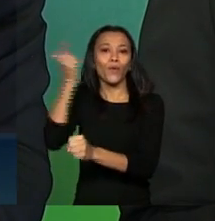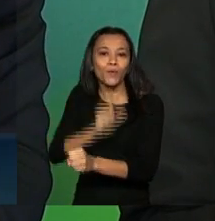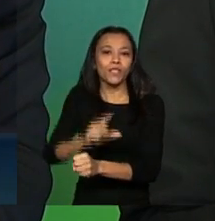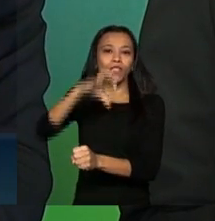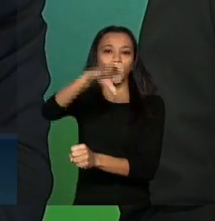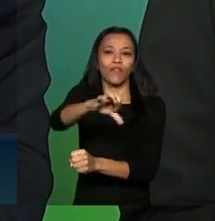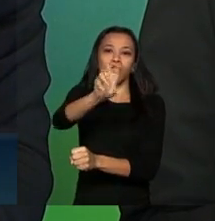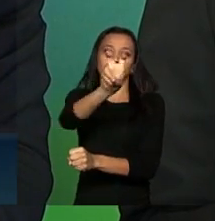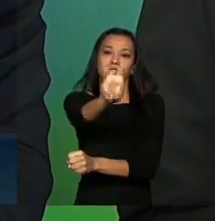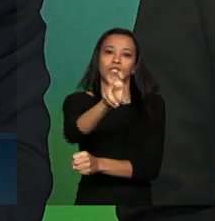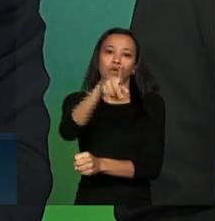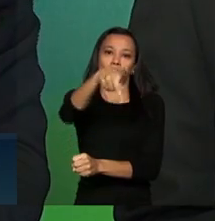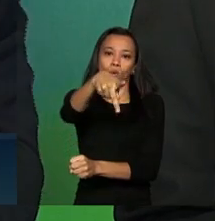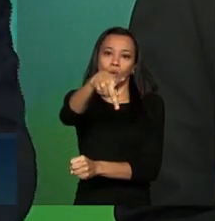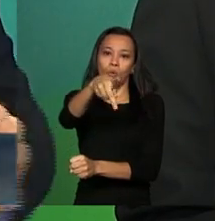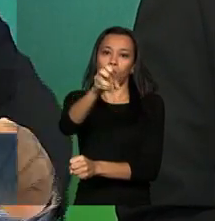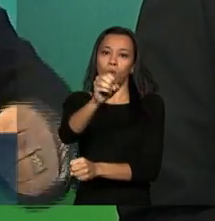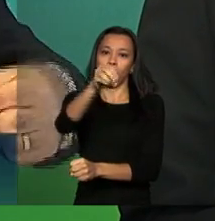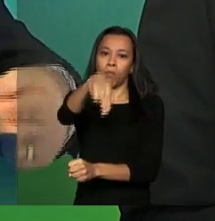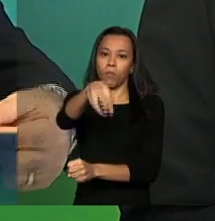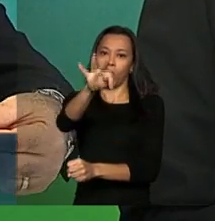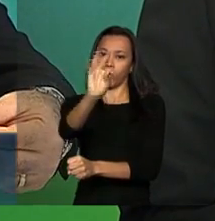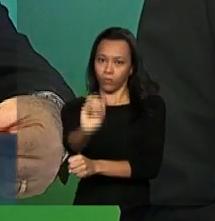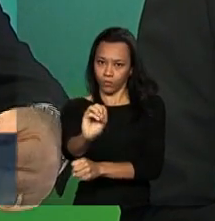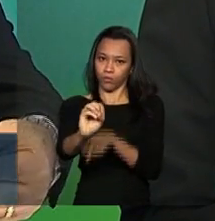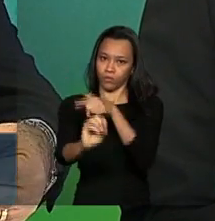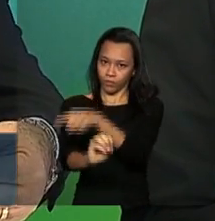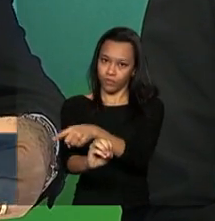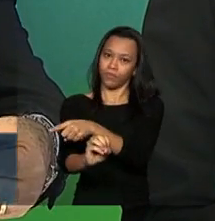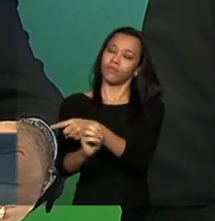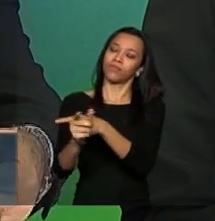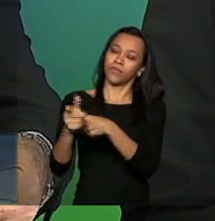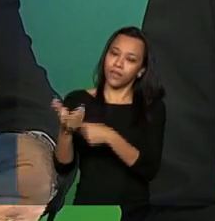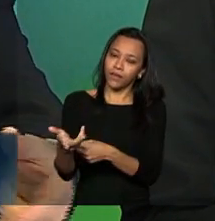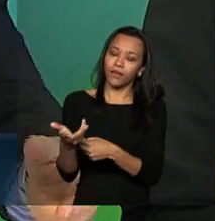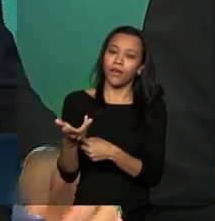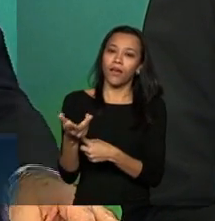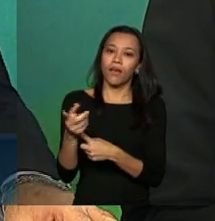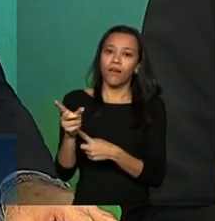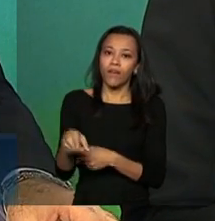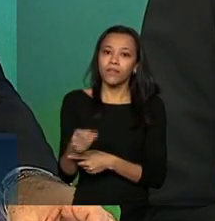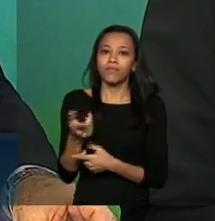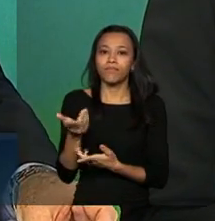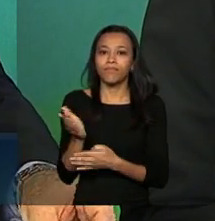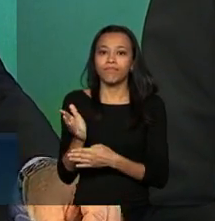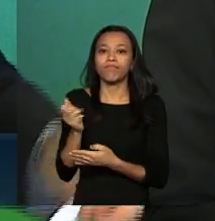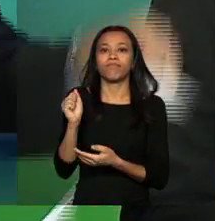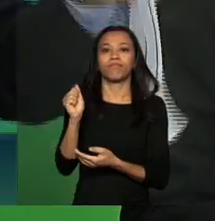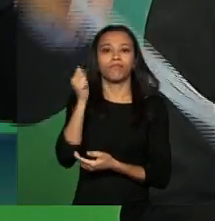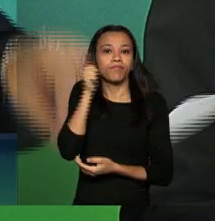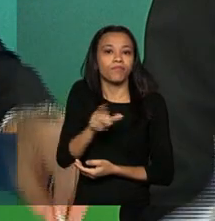95 pontos. Porque ele teria um ganho no valor da sua aposentadoria.